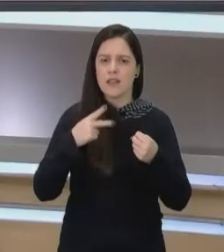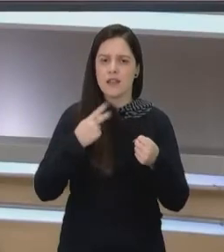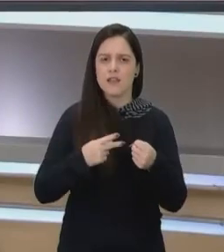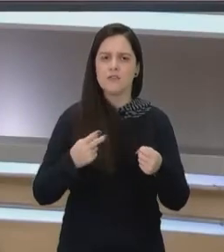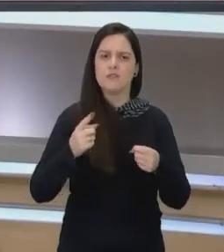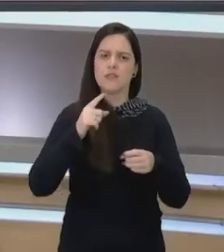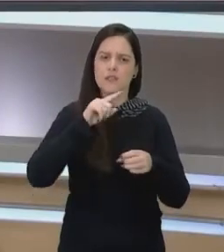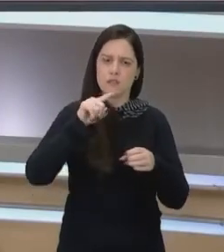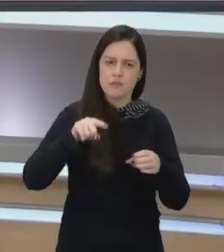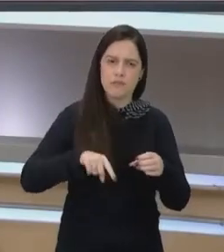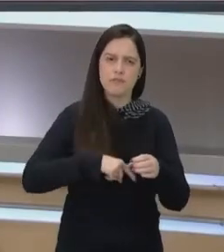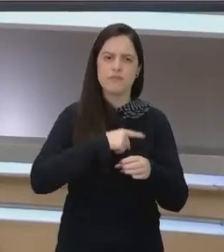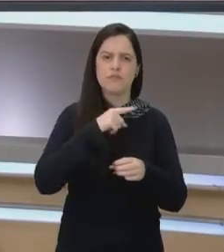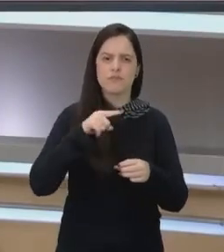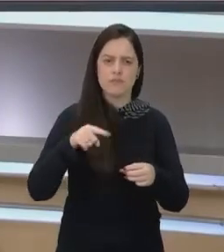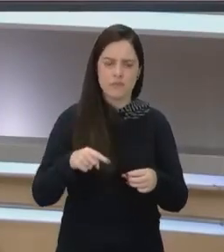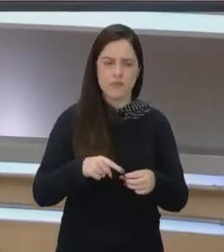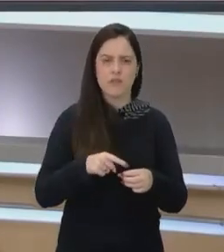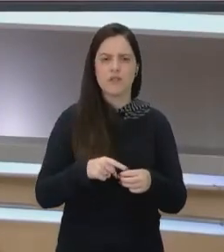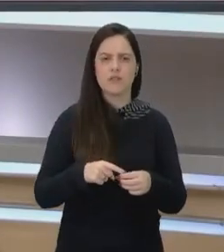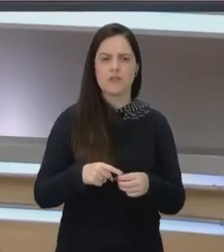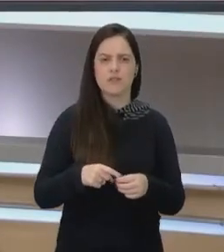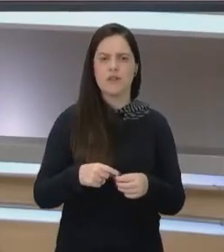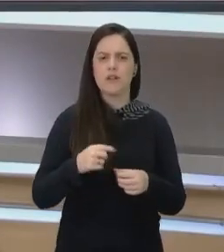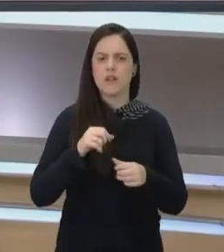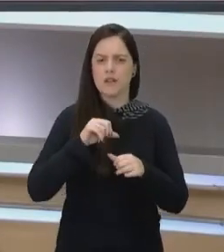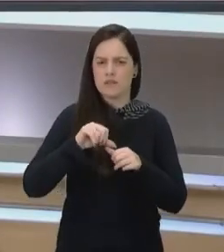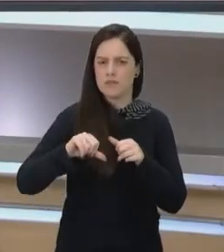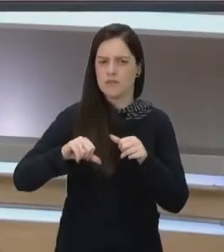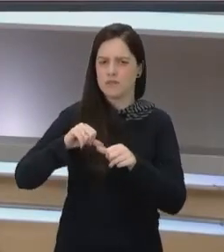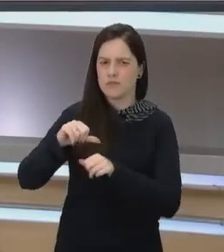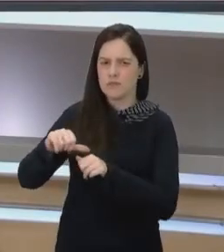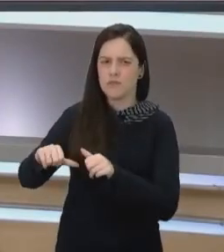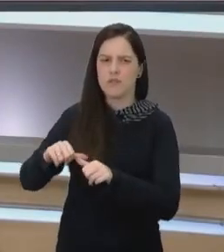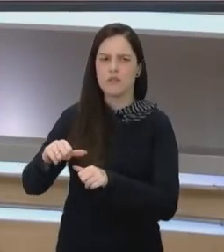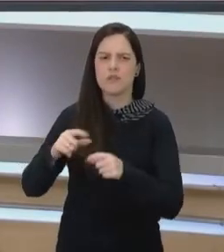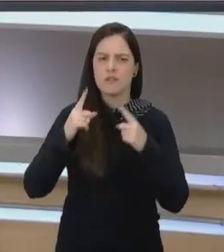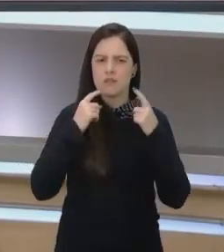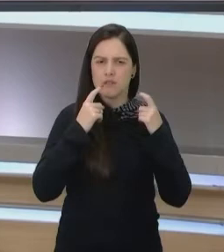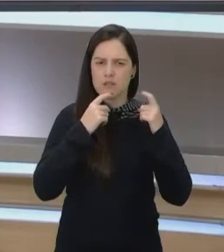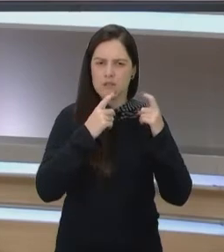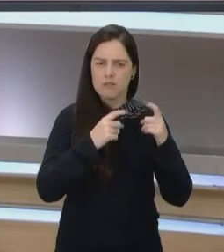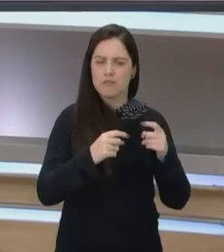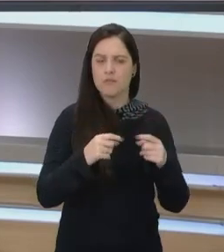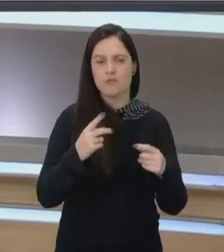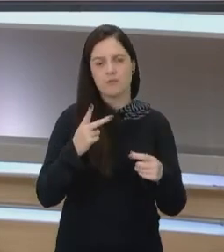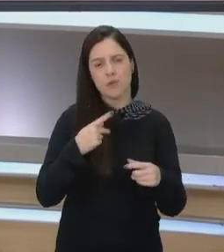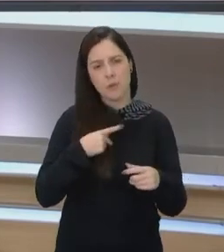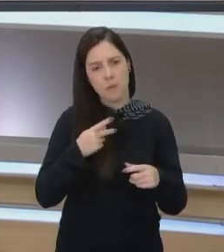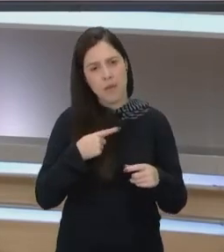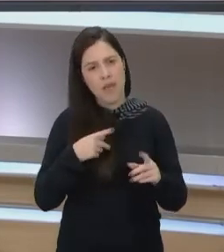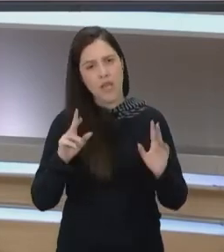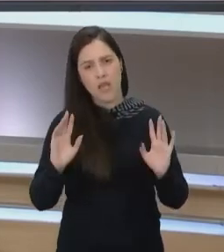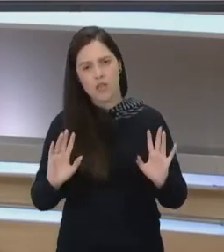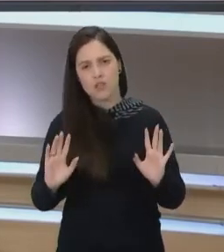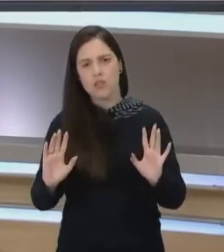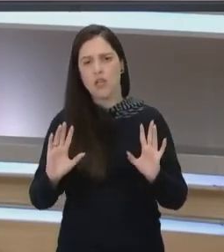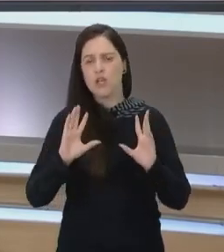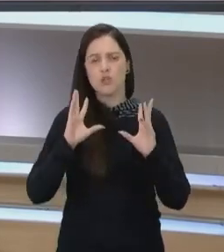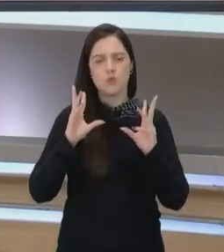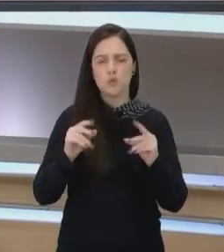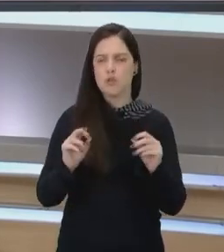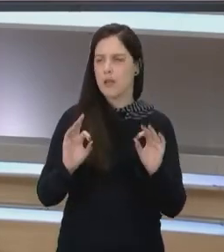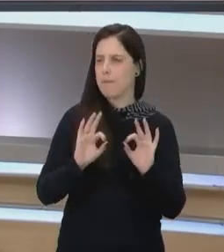Aquele processo de as relações começam a ficar violentas verbalmente, né? Tá tudo, as mil